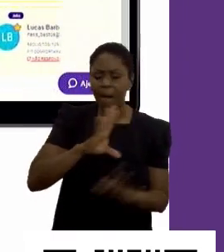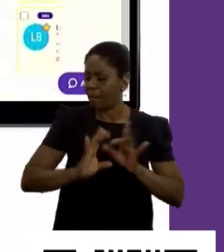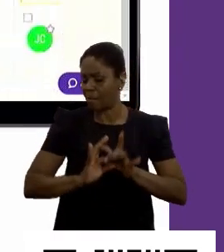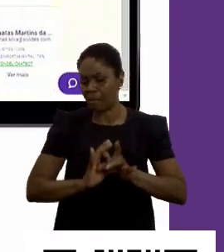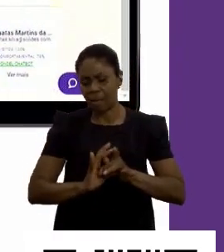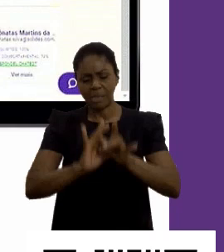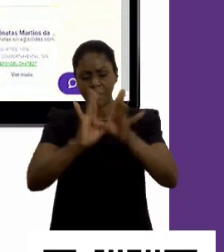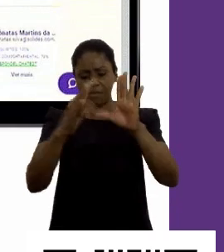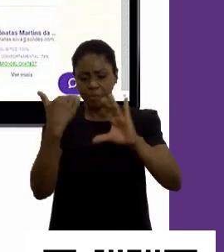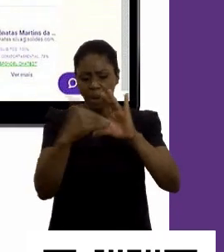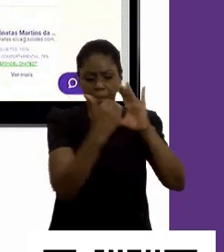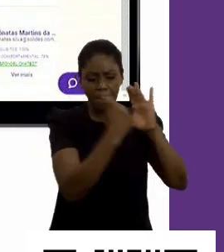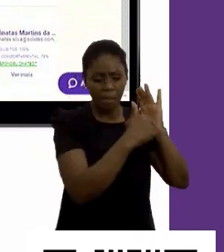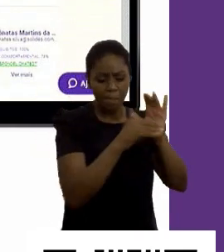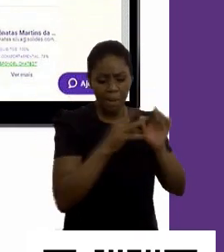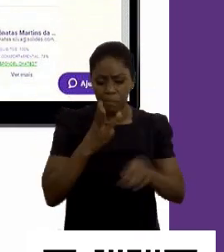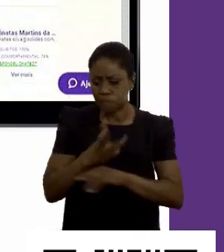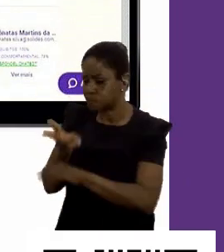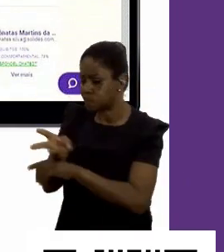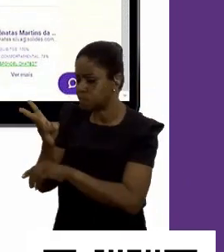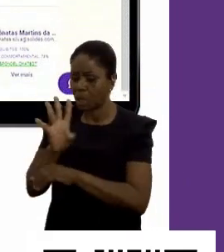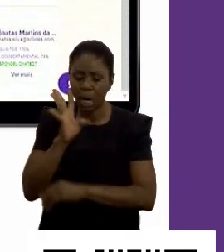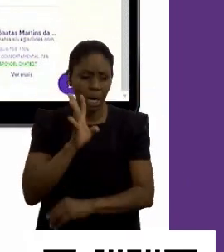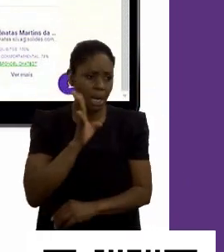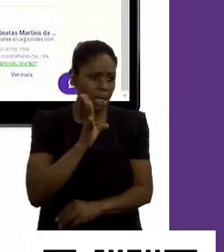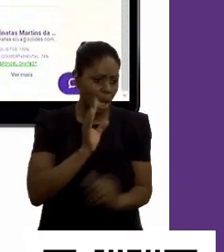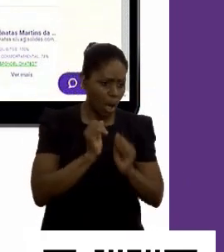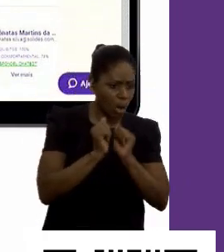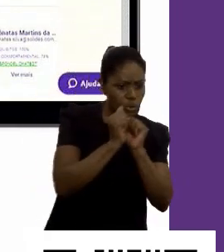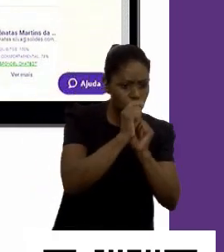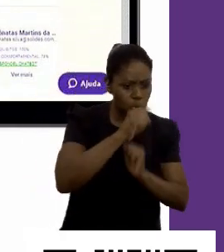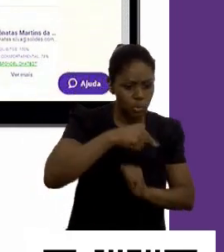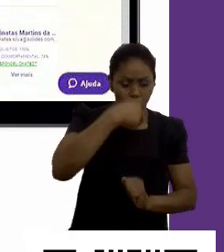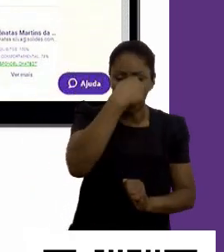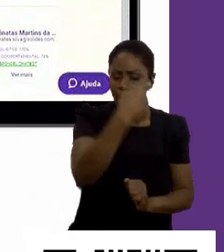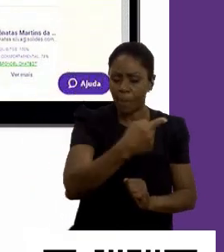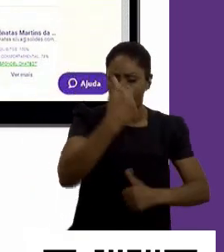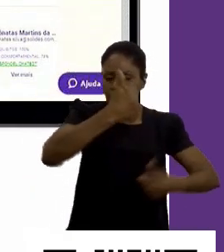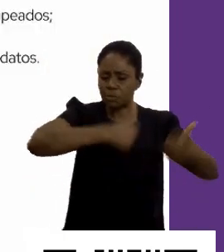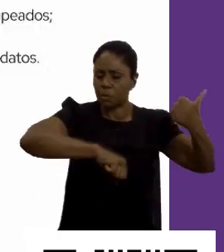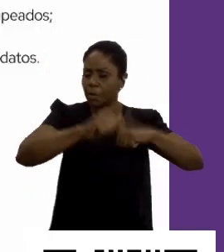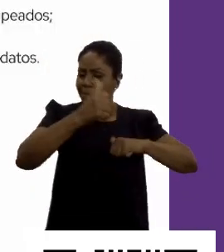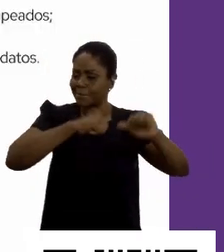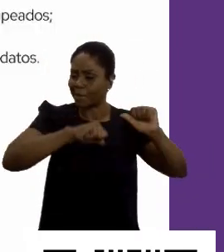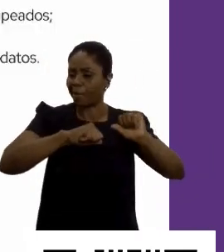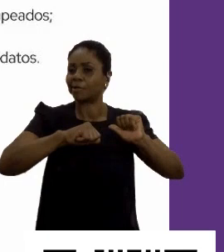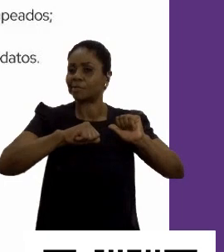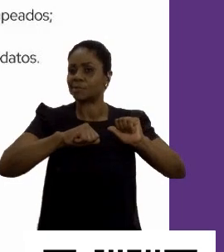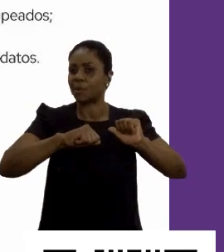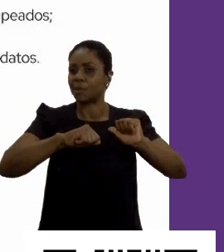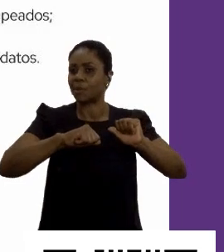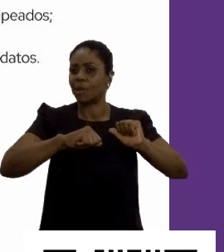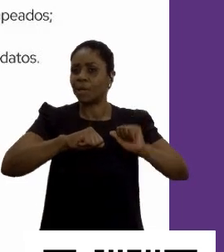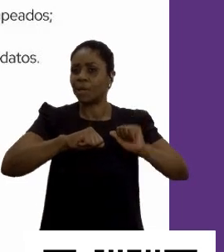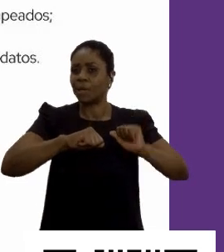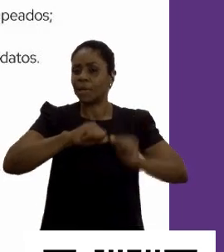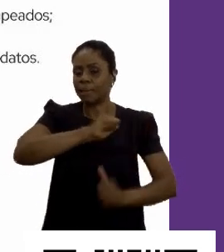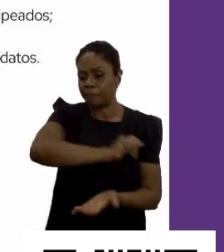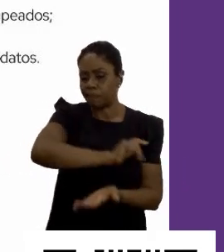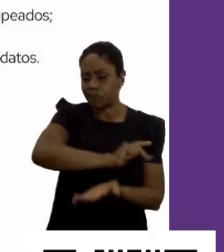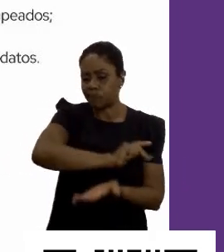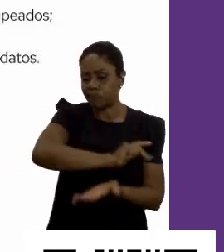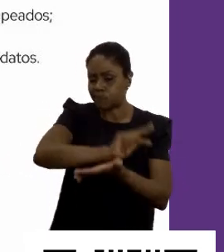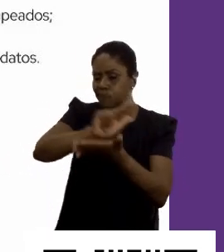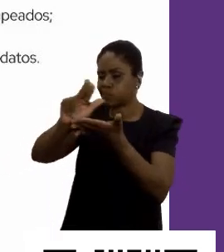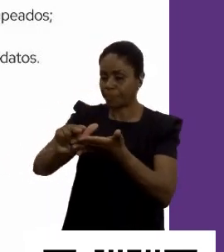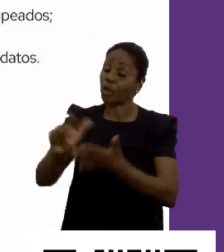dispara um WhatsApp e diz para ele, olha, legal, você está comigo na próxima etapa do processo seletivo. E uma série de frutos aí. Lógico que tudo